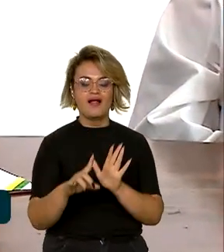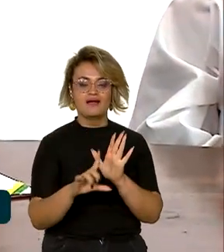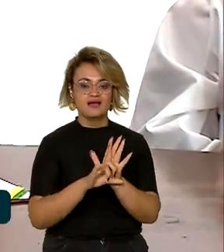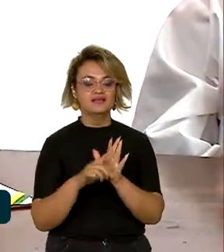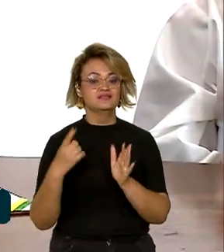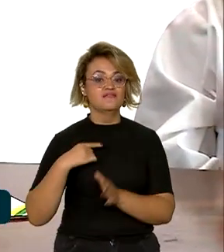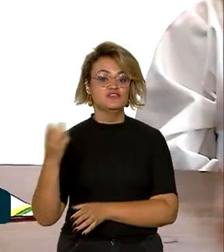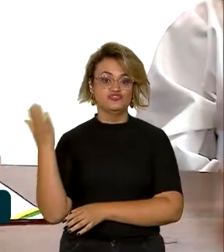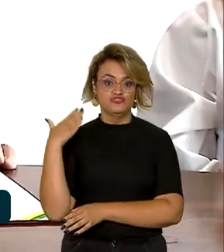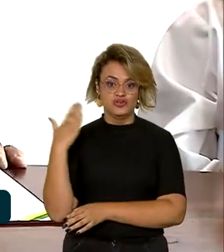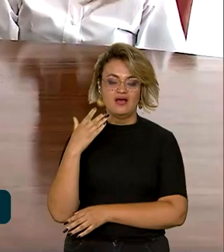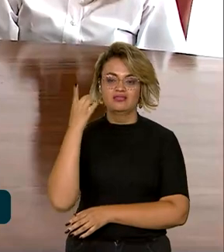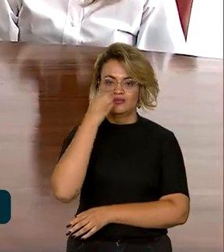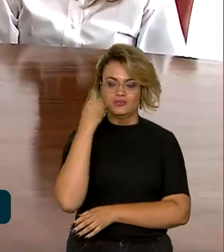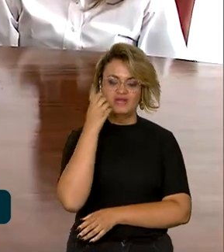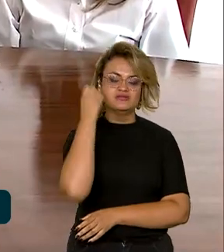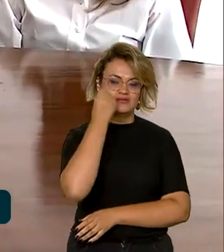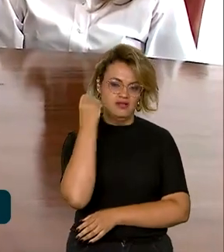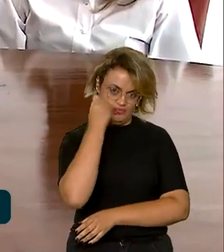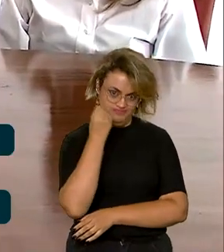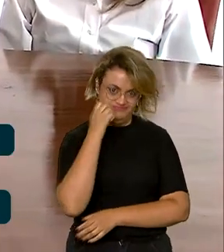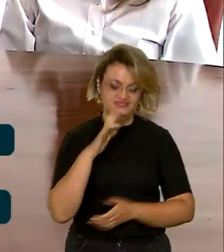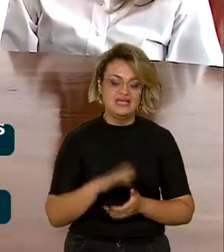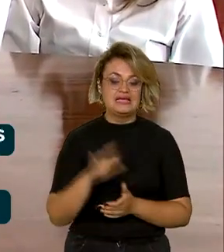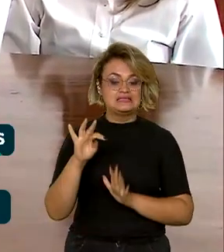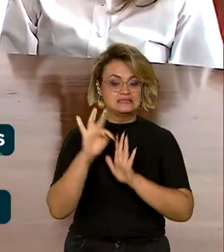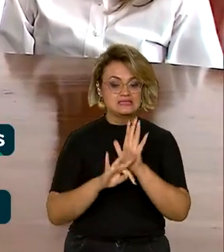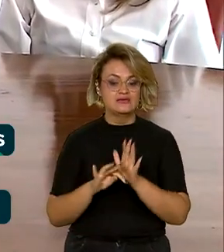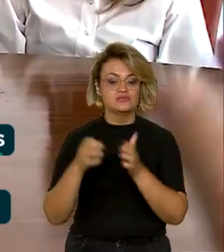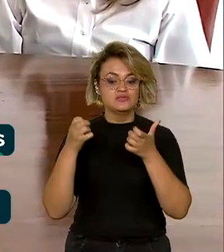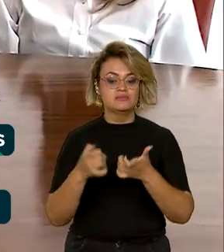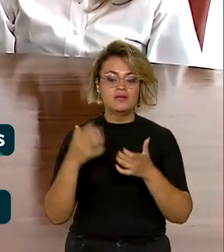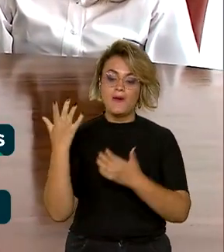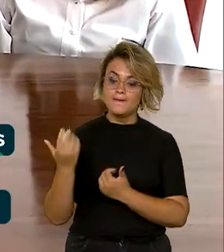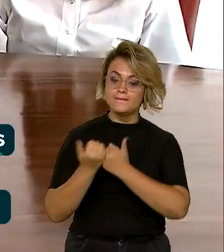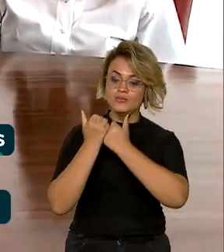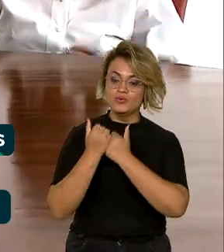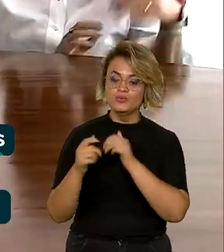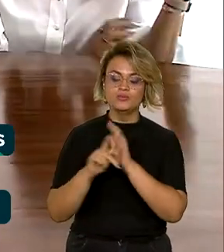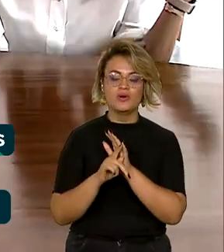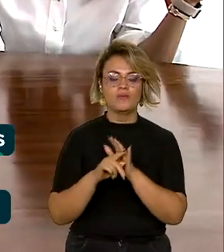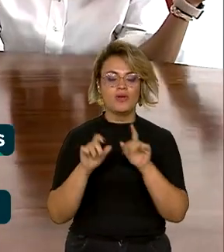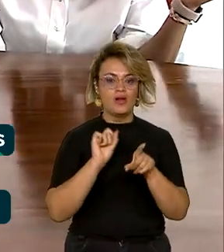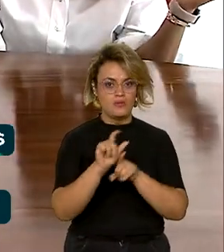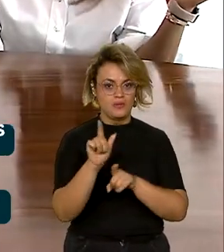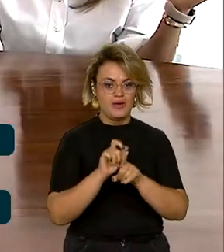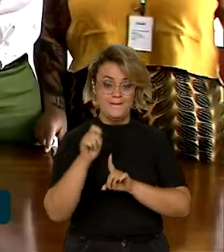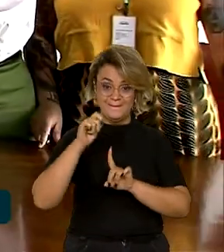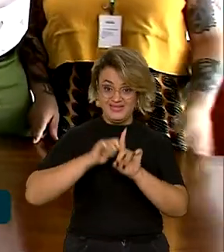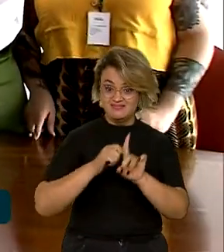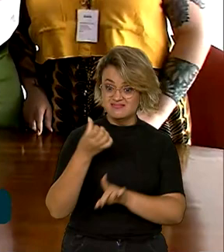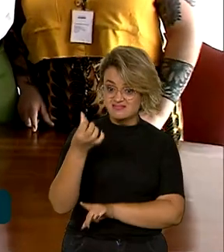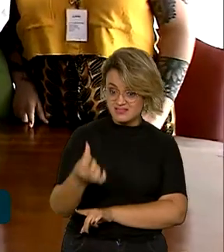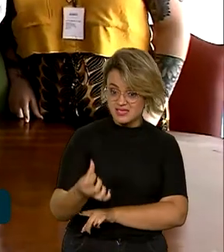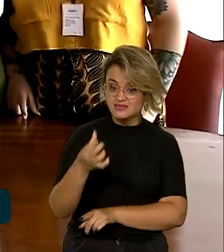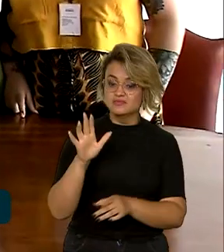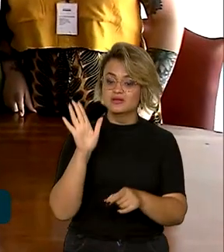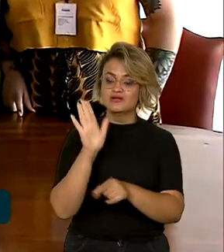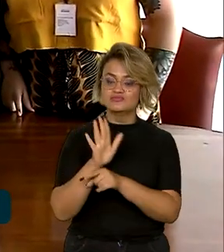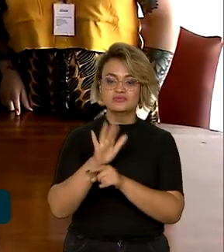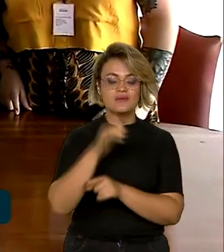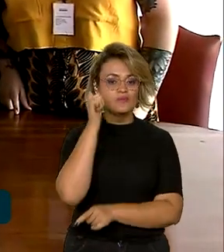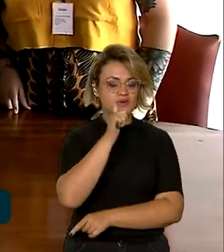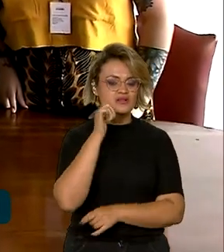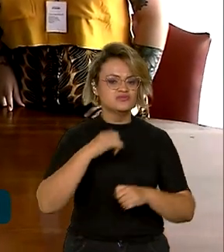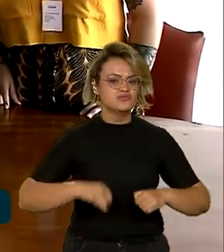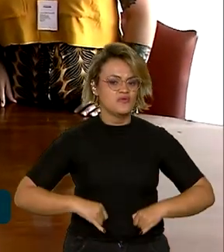aprovada por deputados e senadores. O texto prevê o auxílio-aluguel por até seis meses para mulheres vítimas de